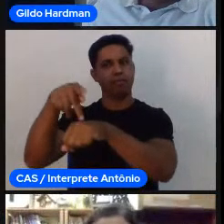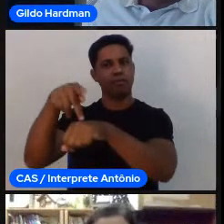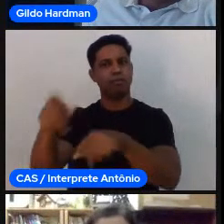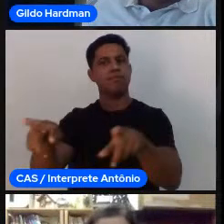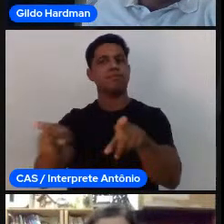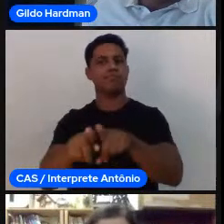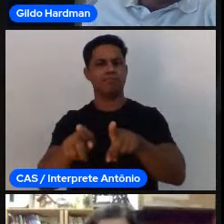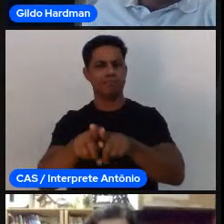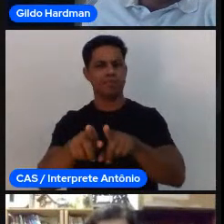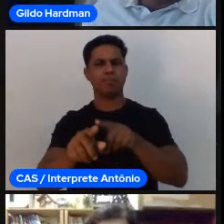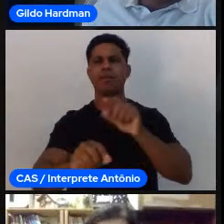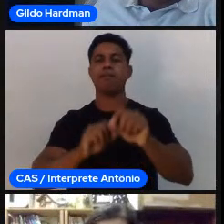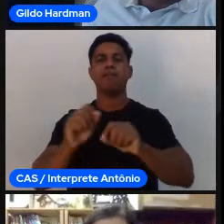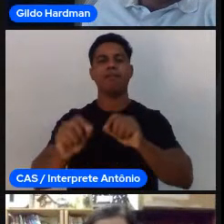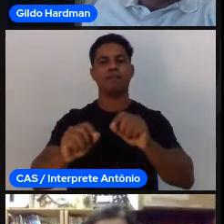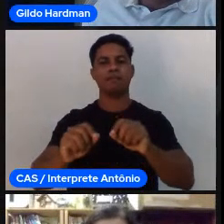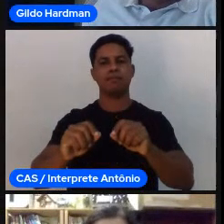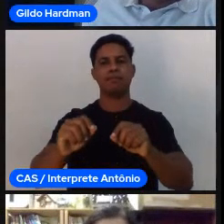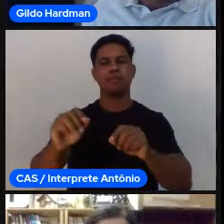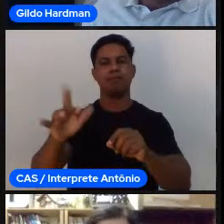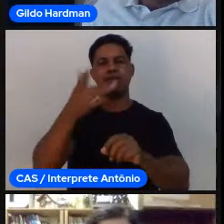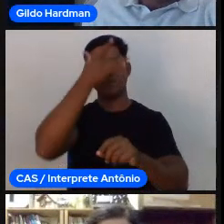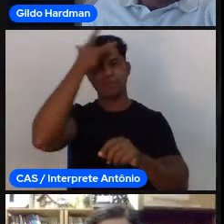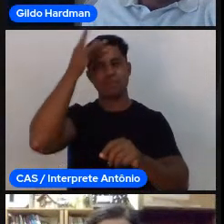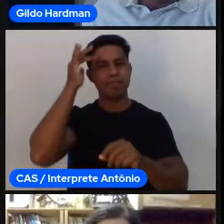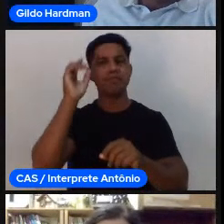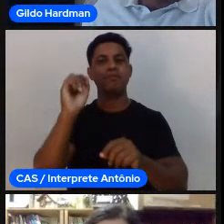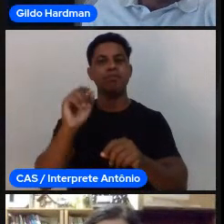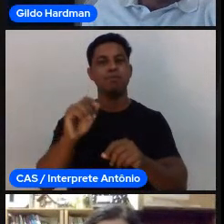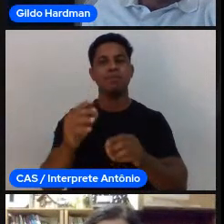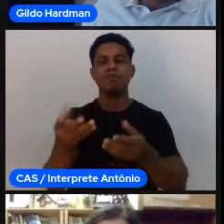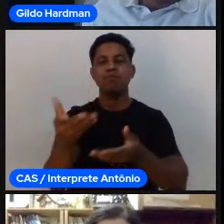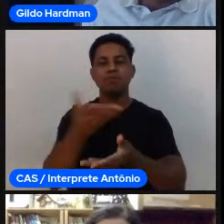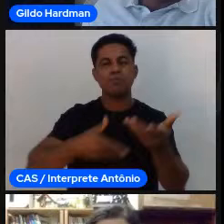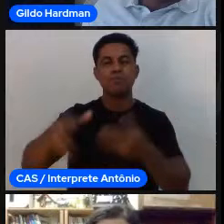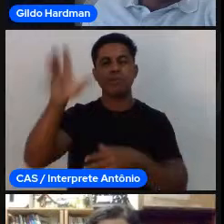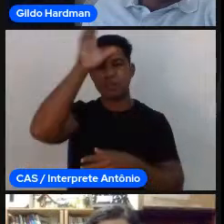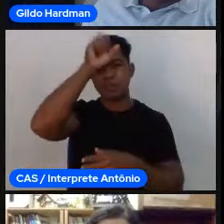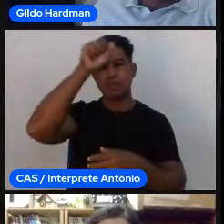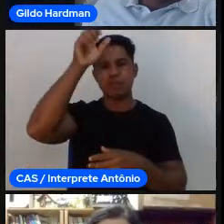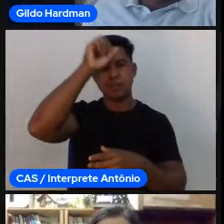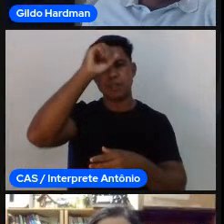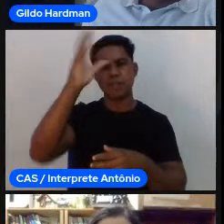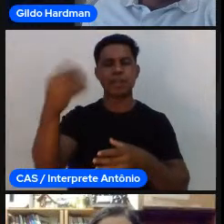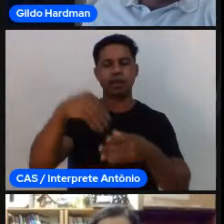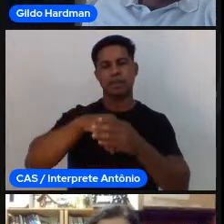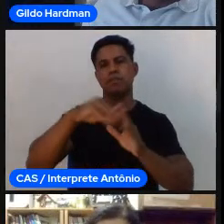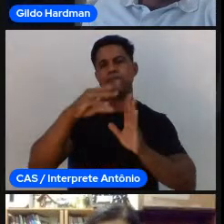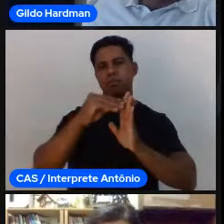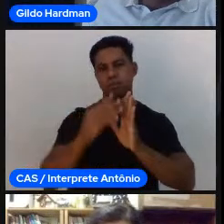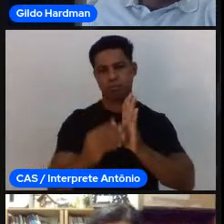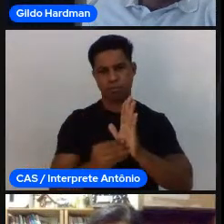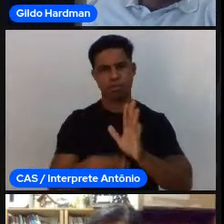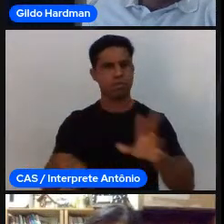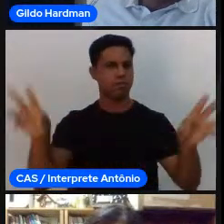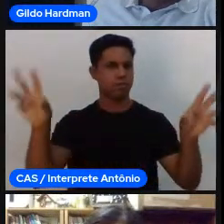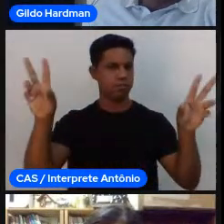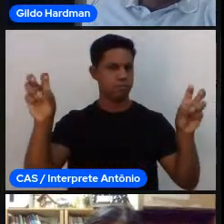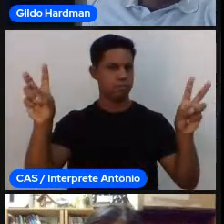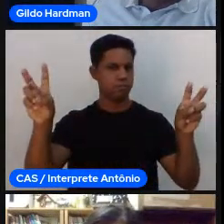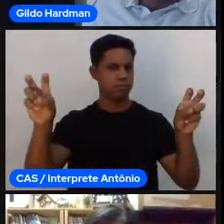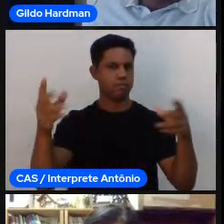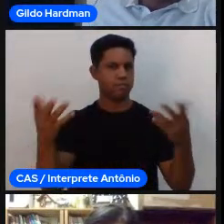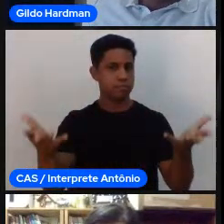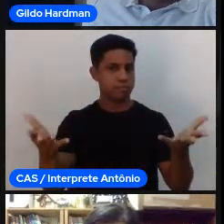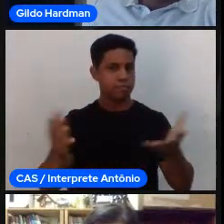tanta coisa para a gente aprender em torno desse tema, pensando num tema grande aí. Então, passando aqui pelo,